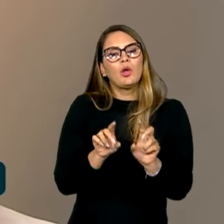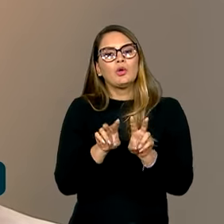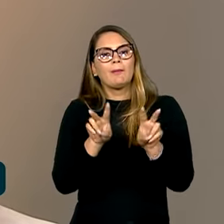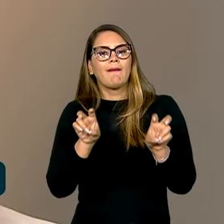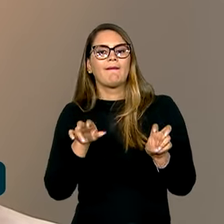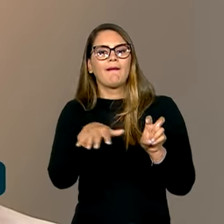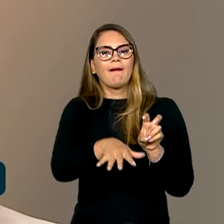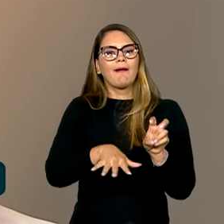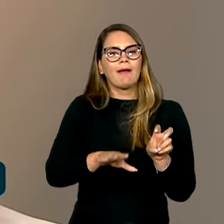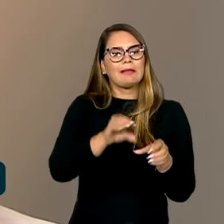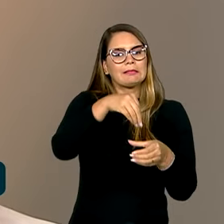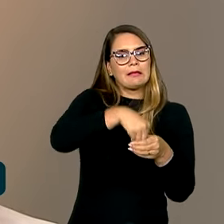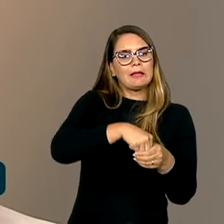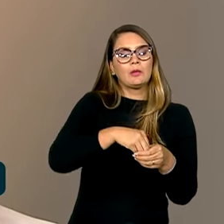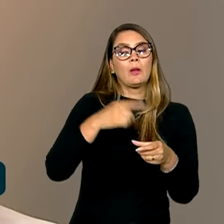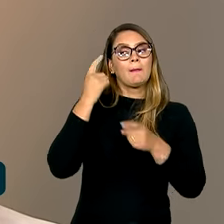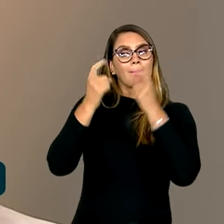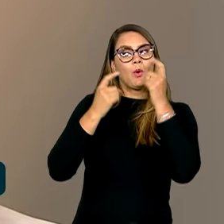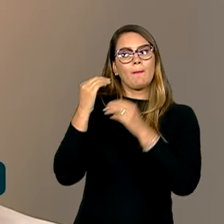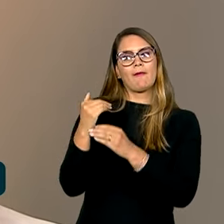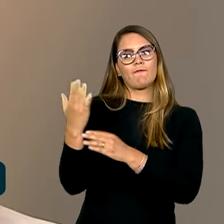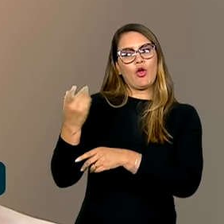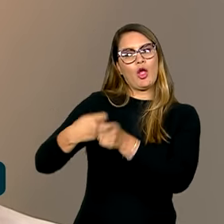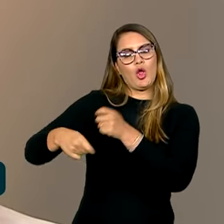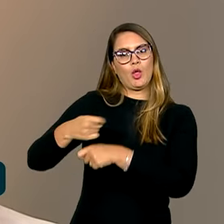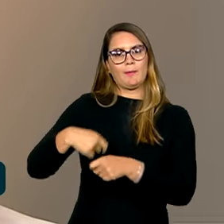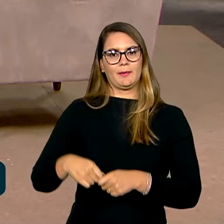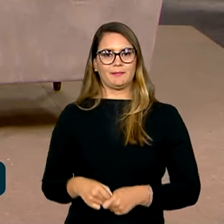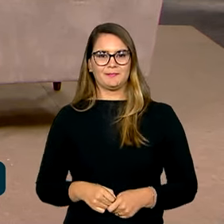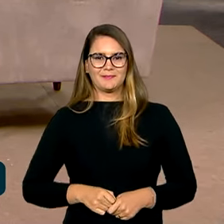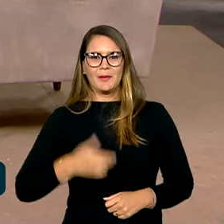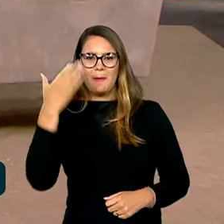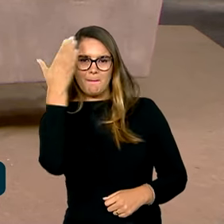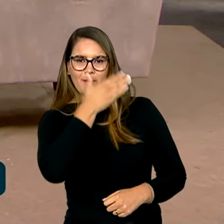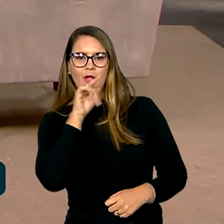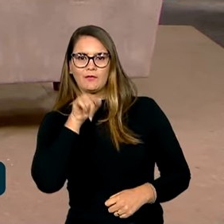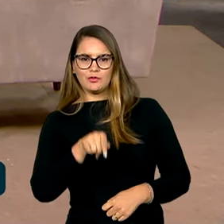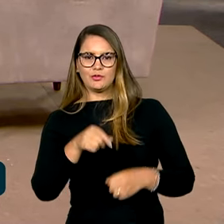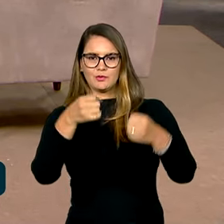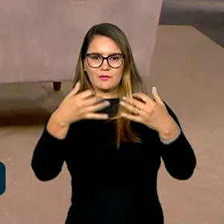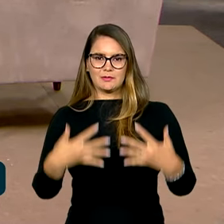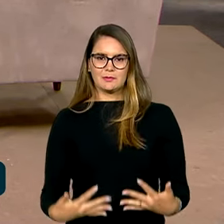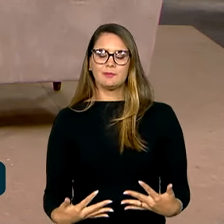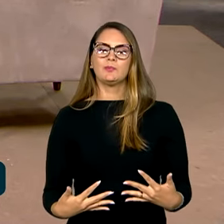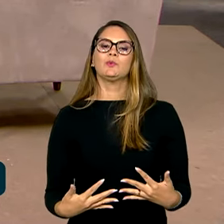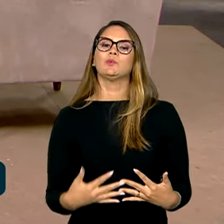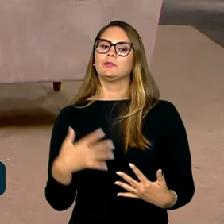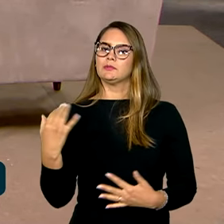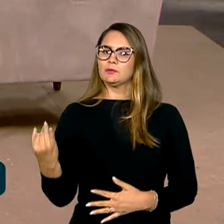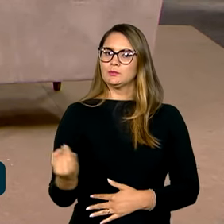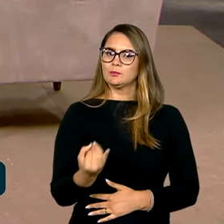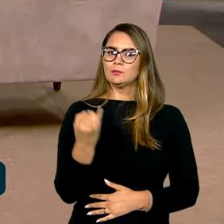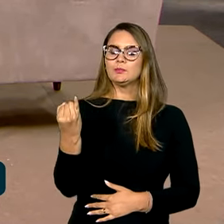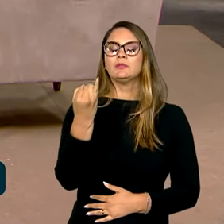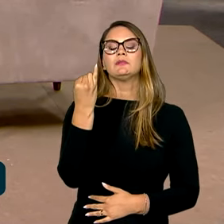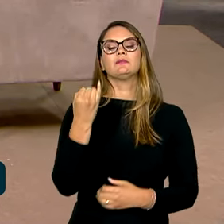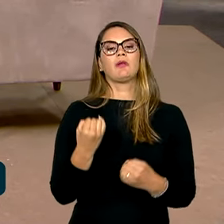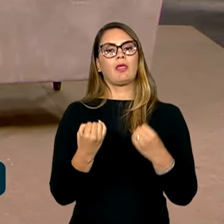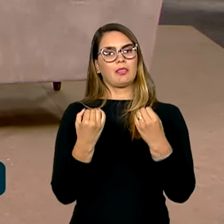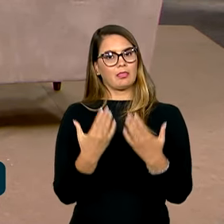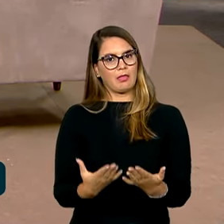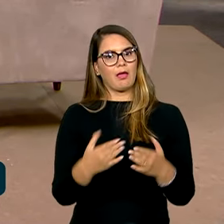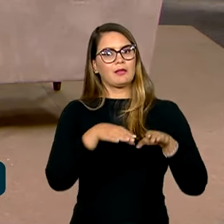internas e muito mais preocupados com questões econômicas. Uma comprovação disso que você está falando, da importância que se dá